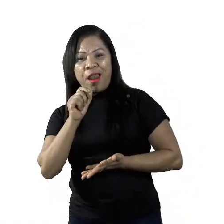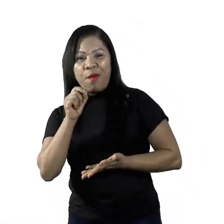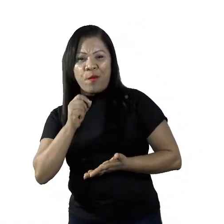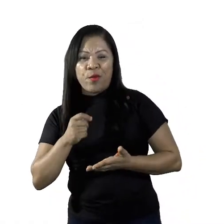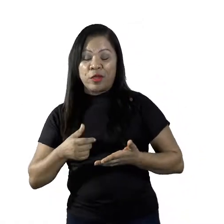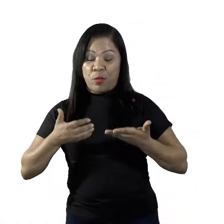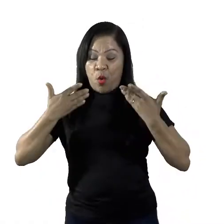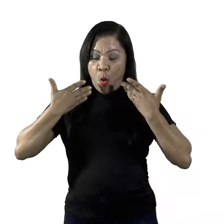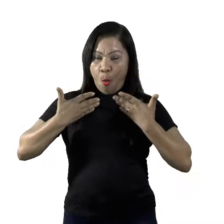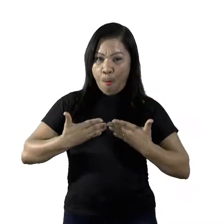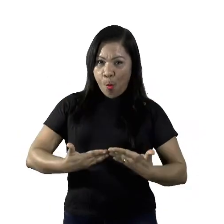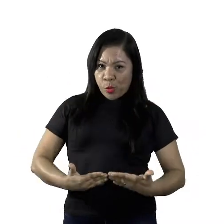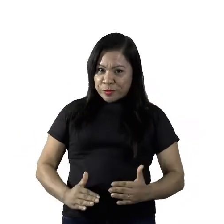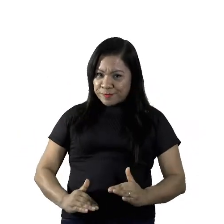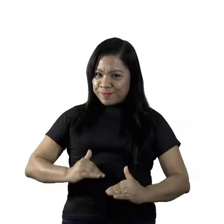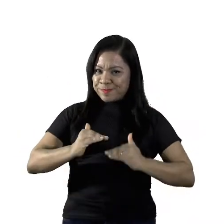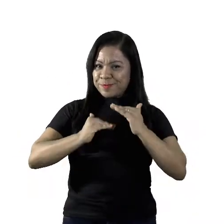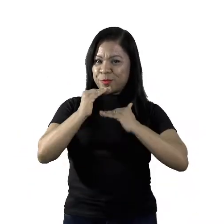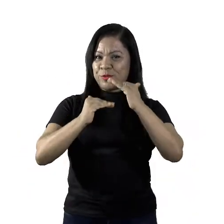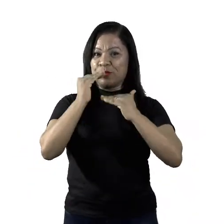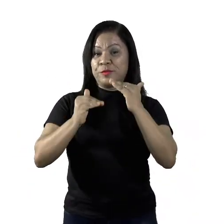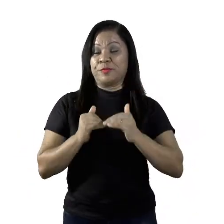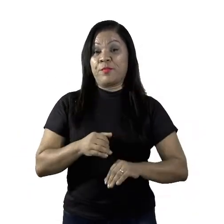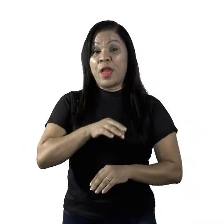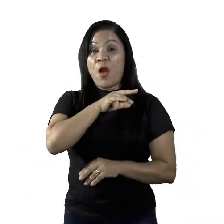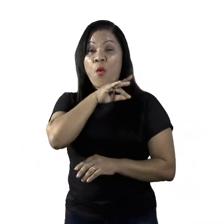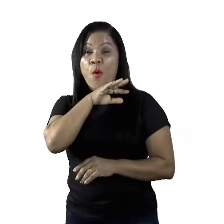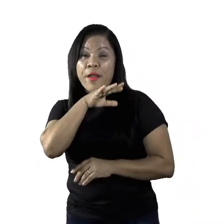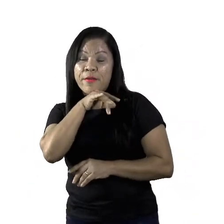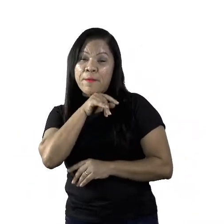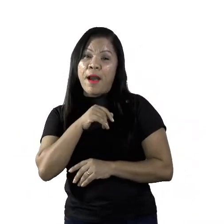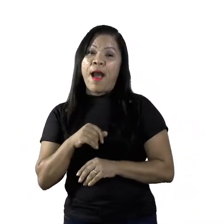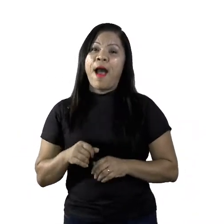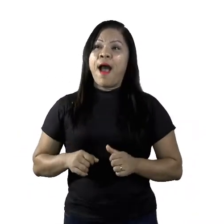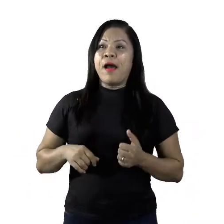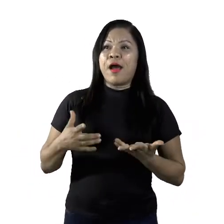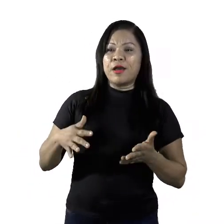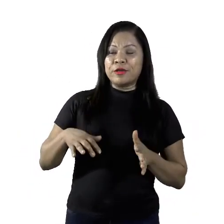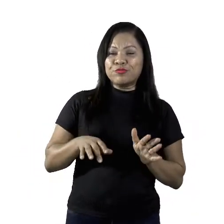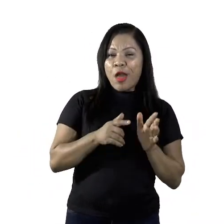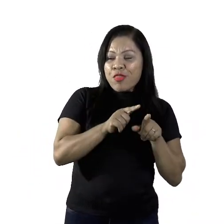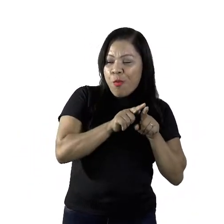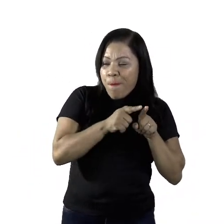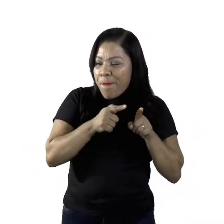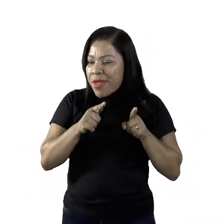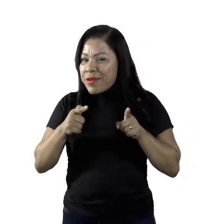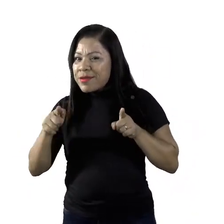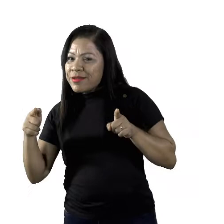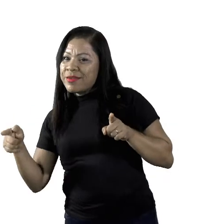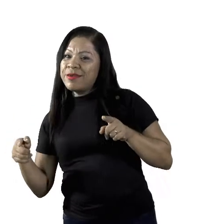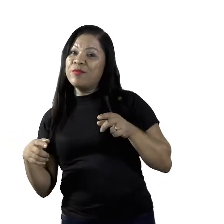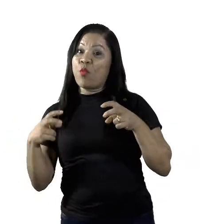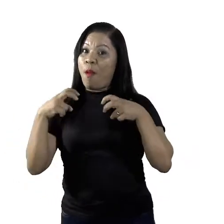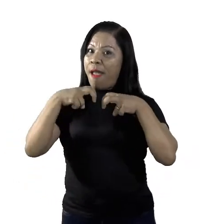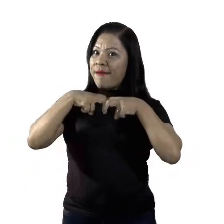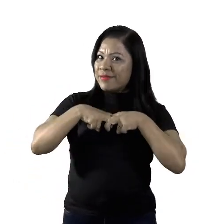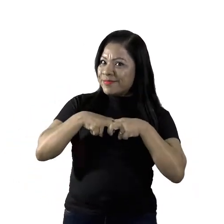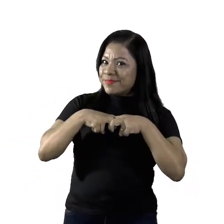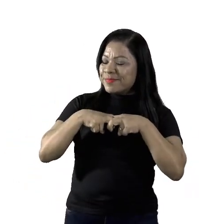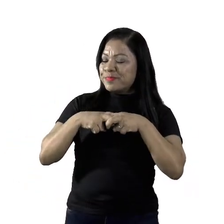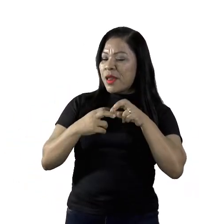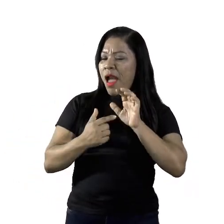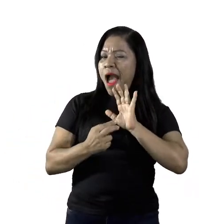animais, na época do acasalamento, isto é, no período em que estão férteis, apresentam comportamentos reprodutivos